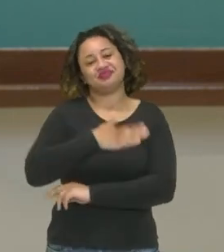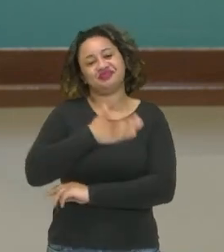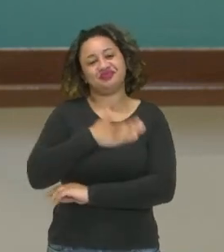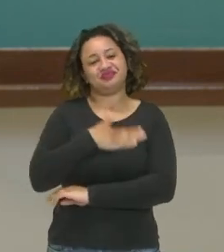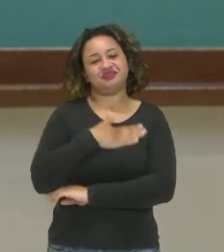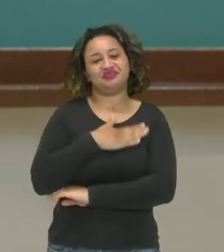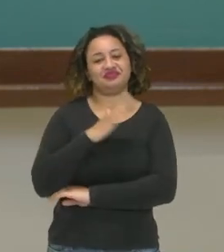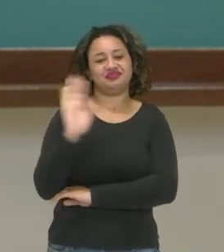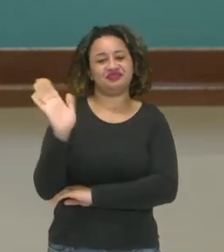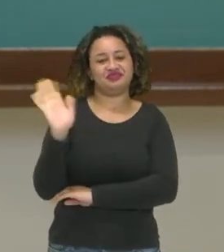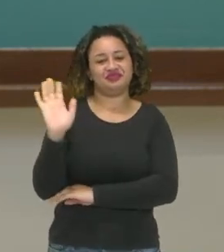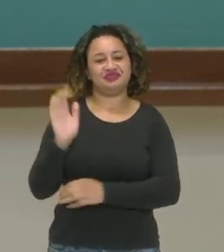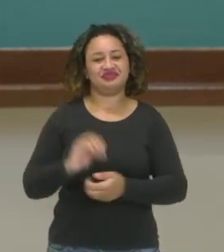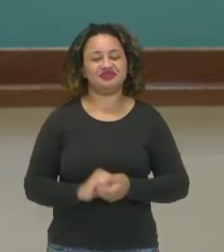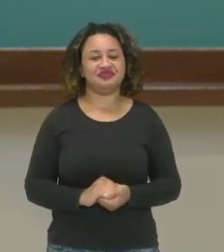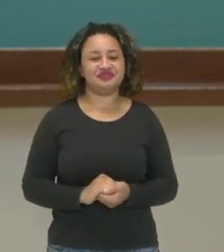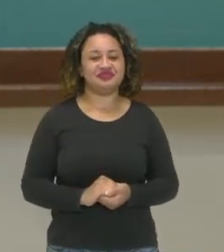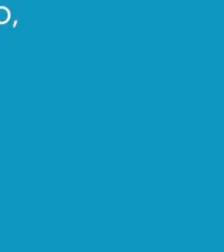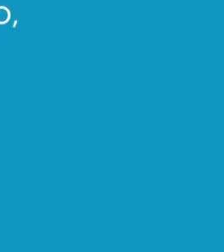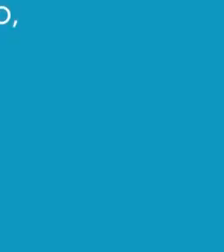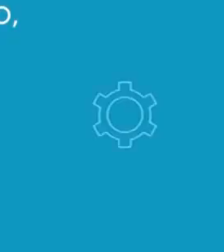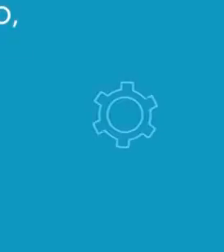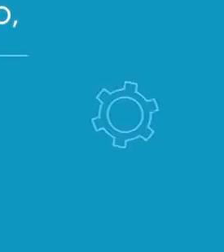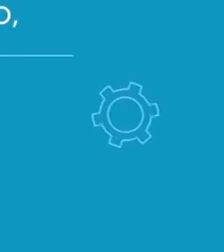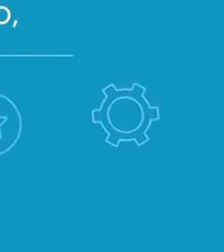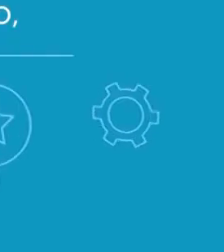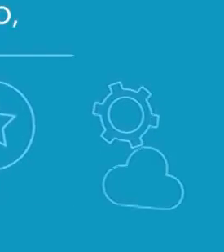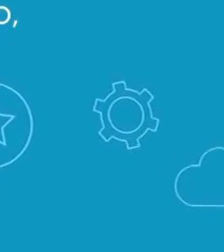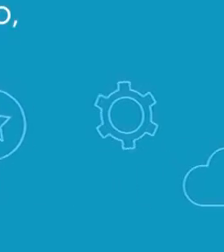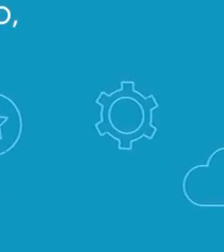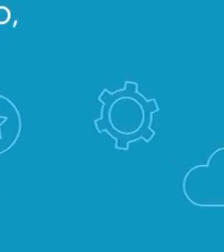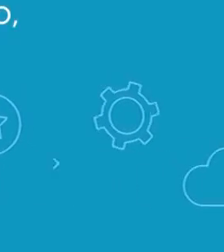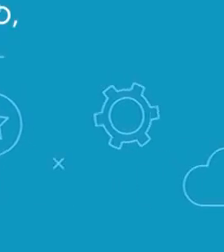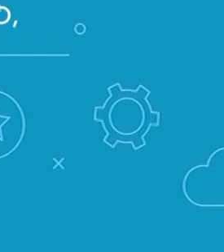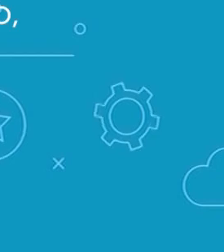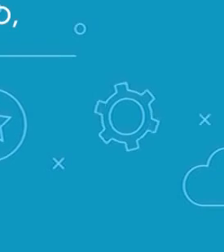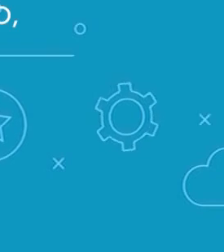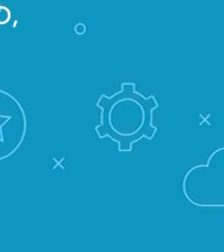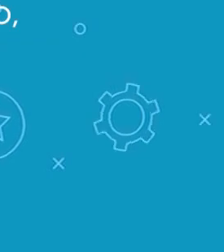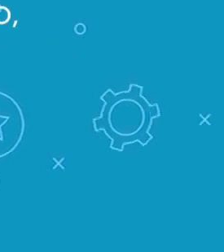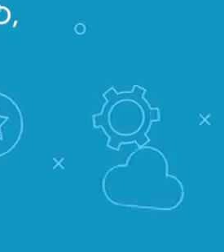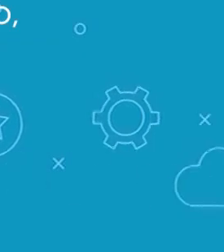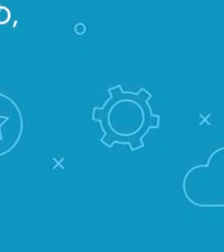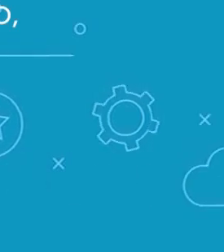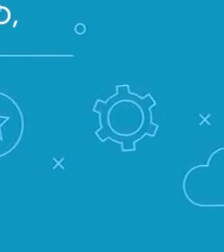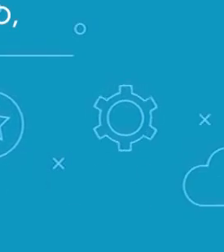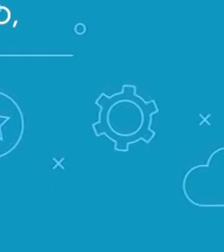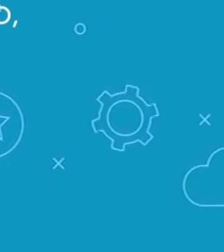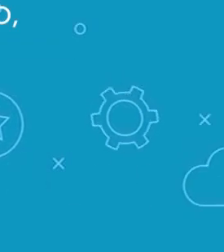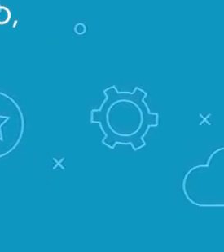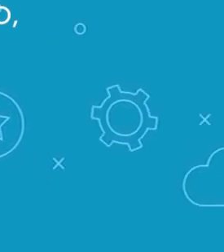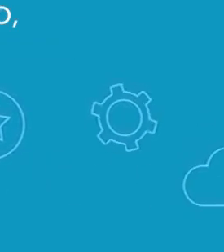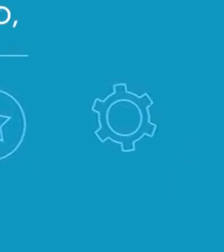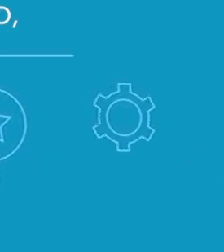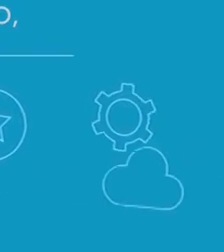tenham gostado. Até breve! Transcrição Quintena Coelho